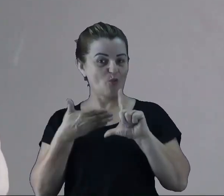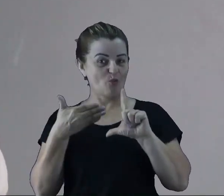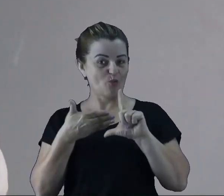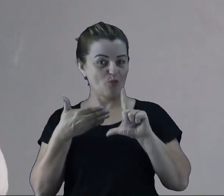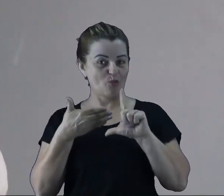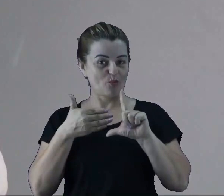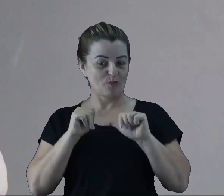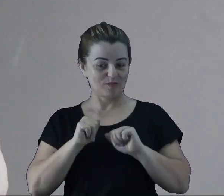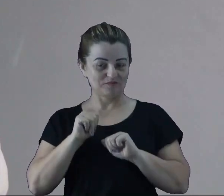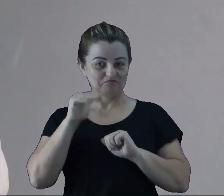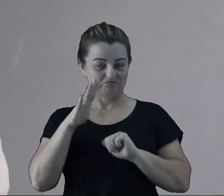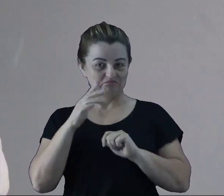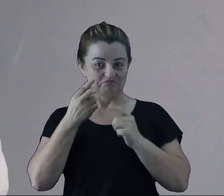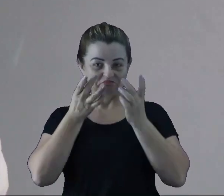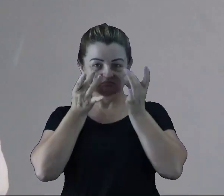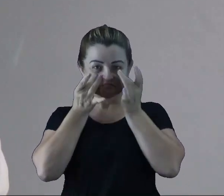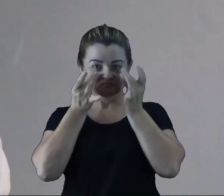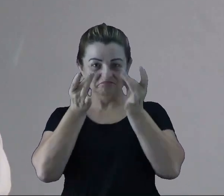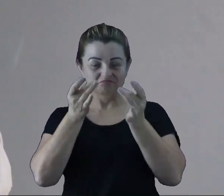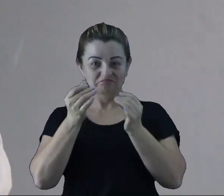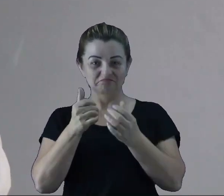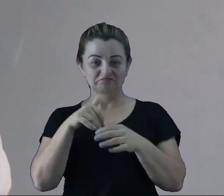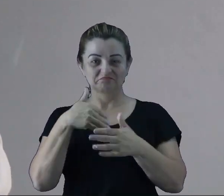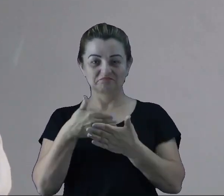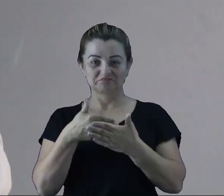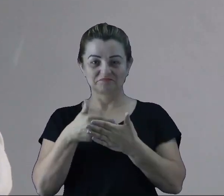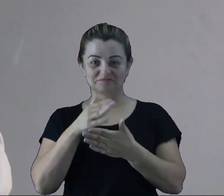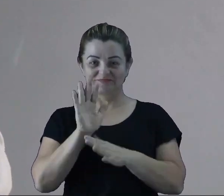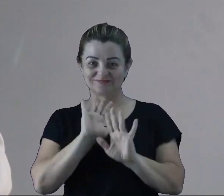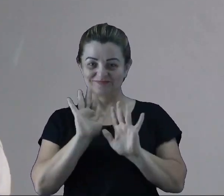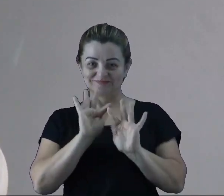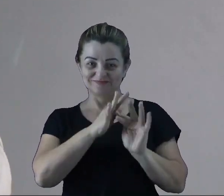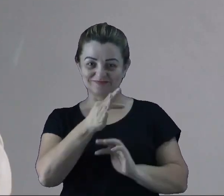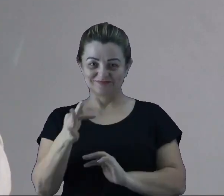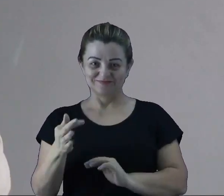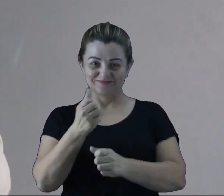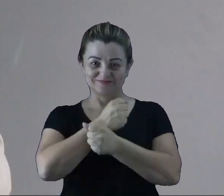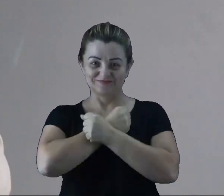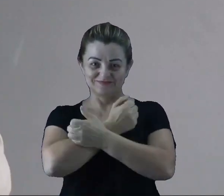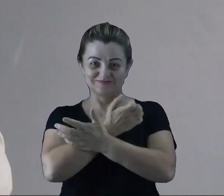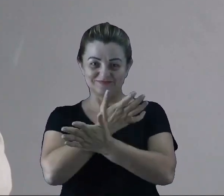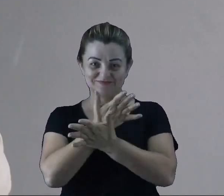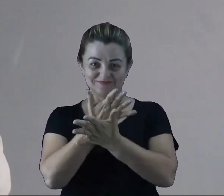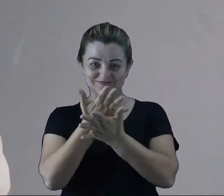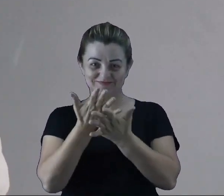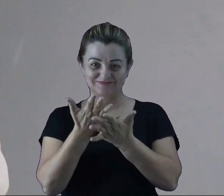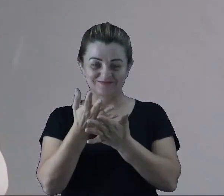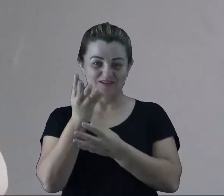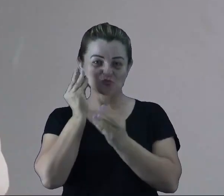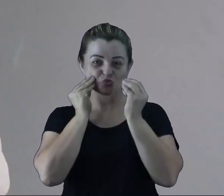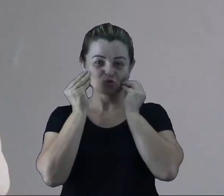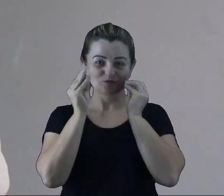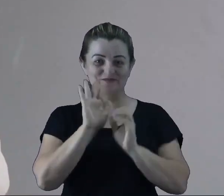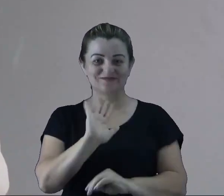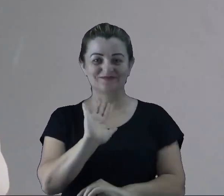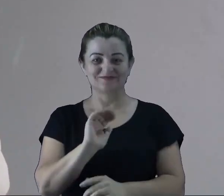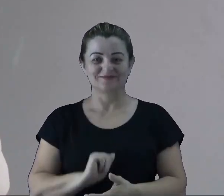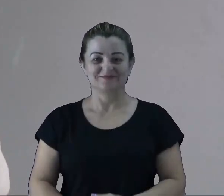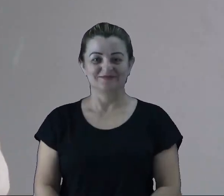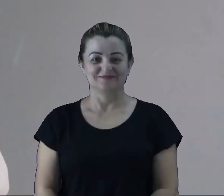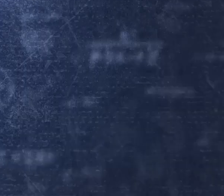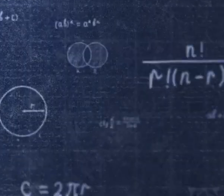Eduque para mais informações e mais aulas. E vejo vocês na próxima semana. Um abraço para todos, um beijo e tchau, tchau!